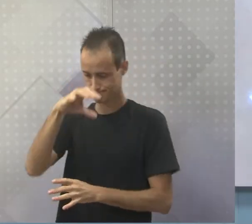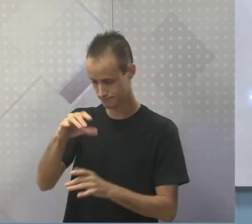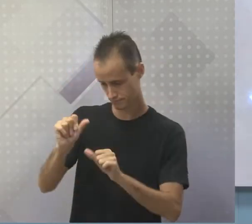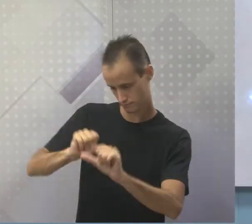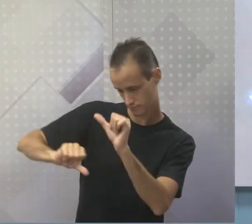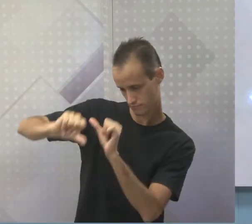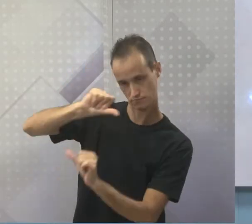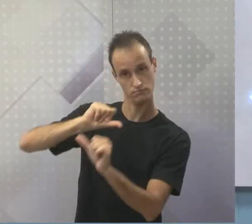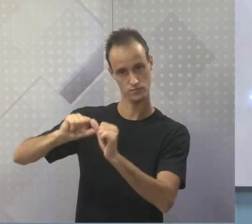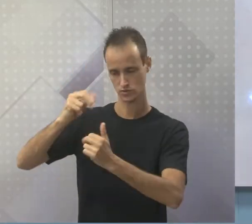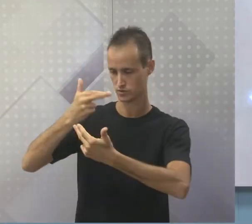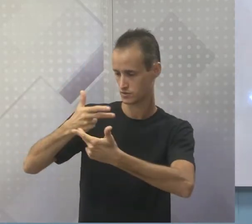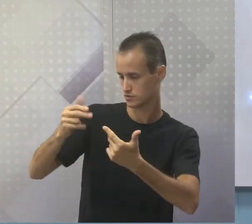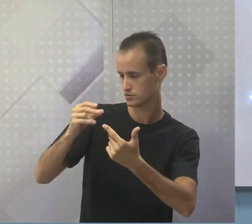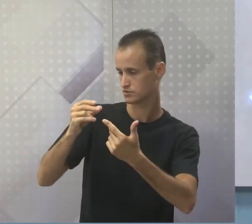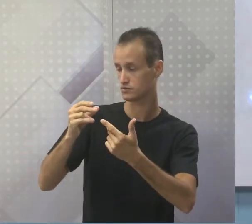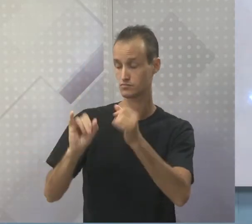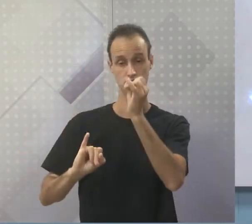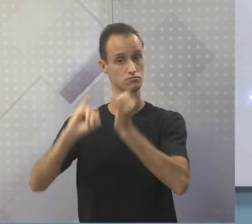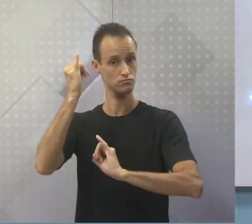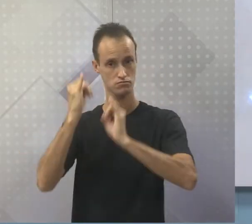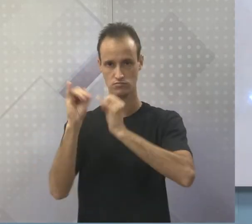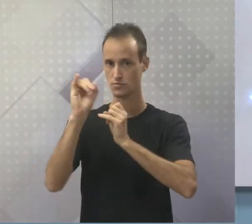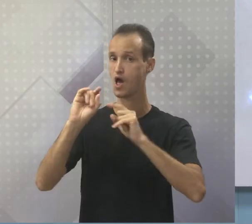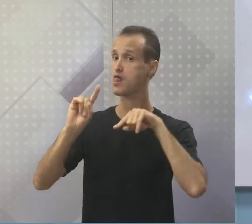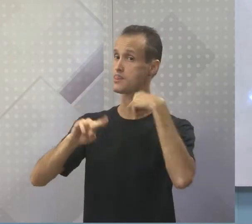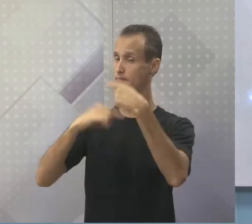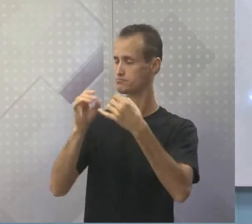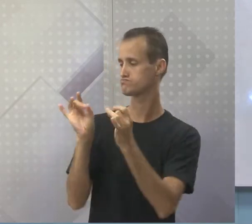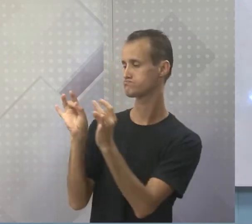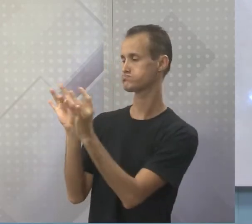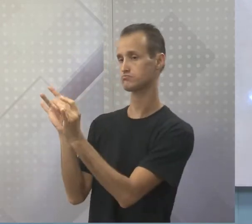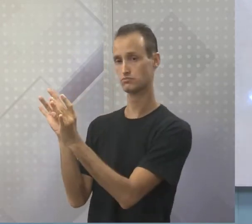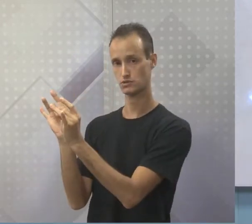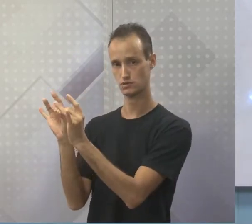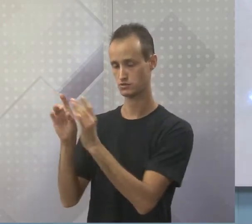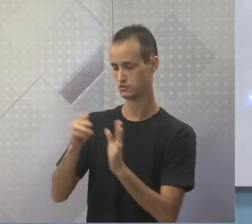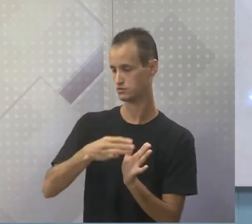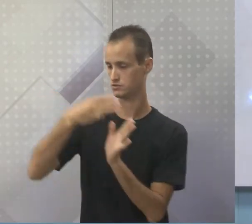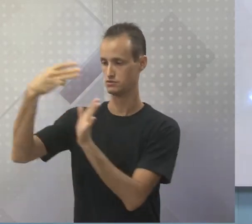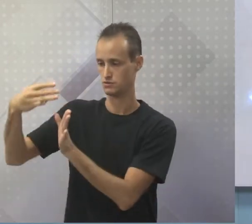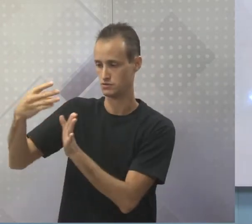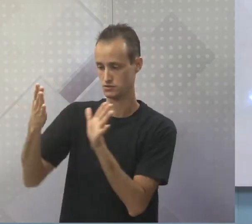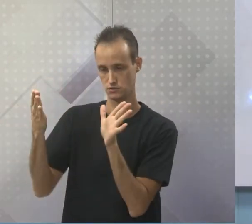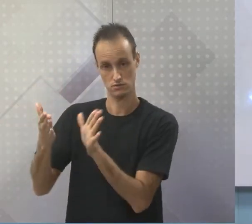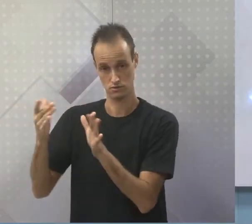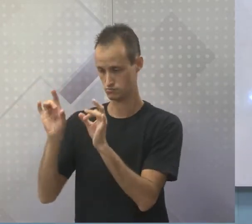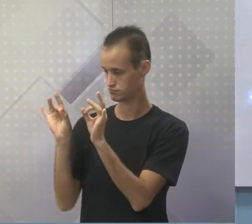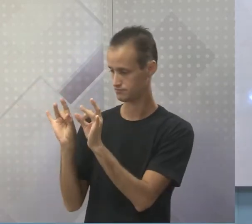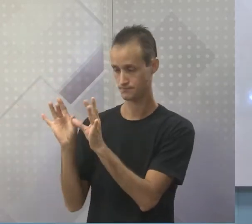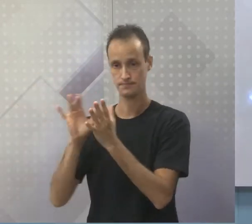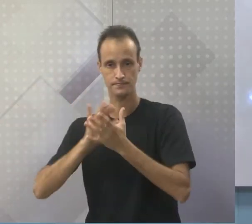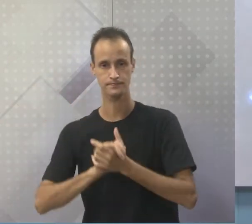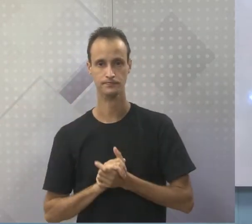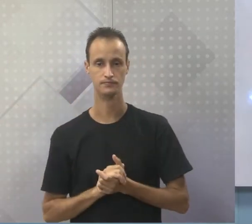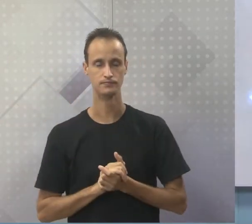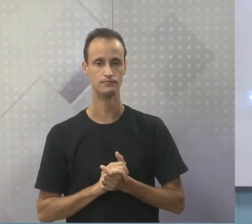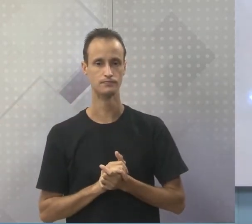transformar em um produto industrializado. Para quê? Para ser utilizado e comercializado no setor terciário. Vamos falar aqui da